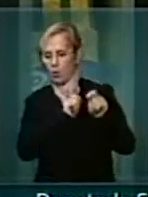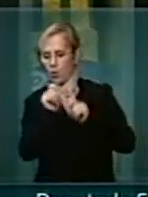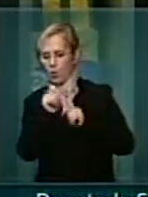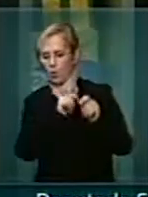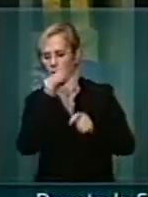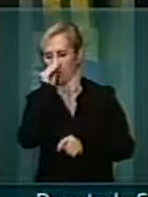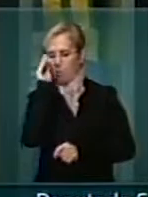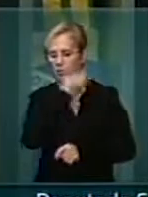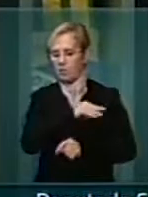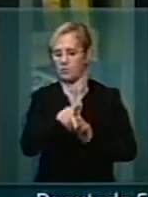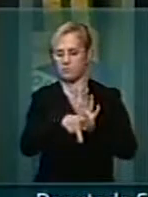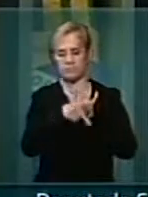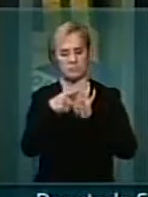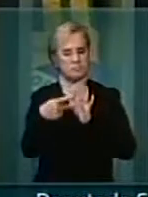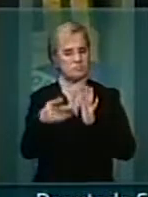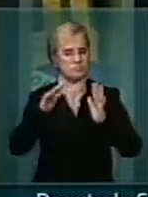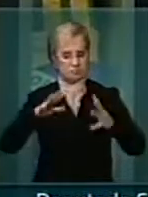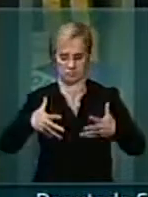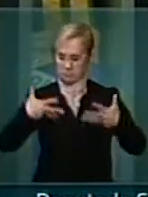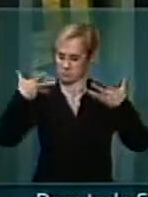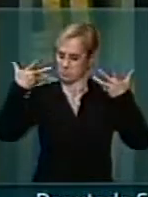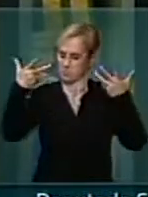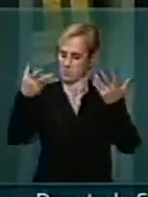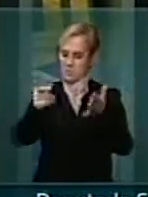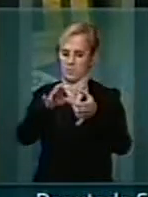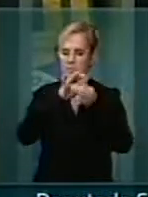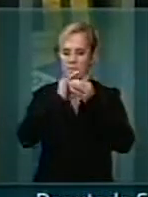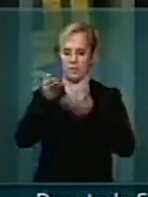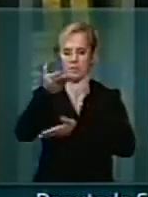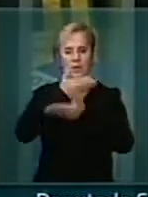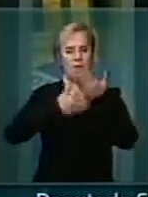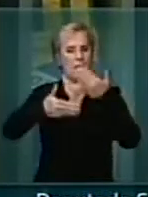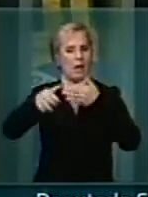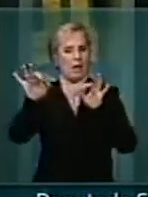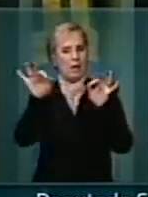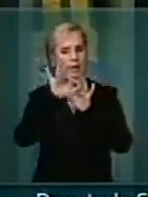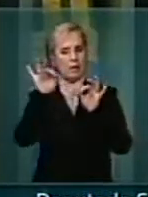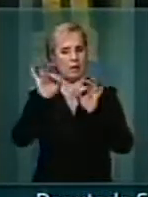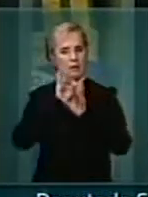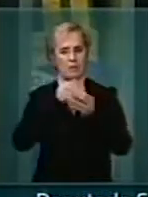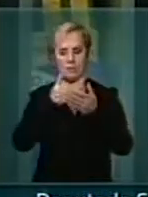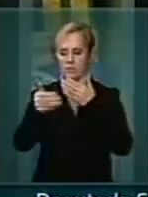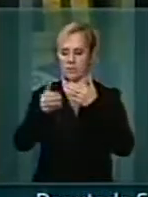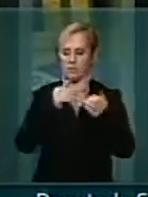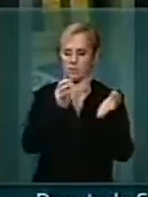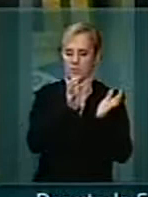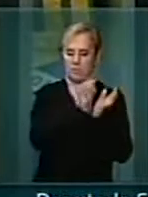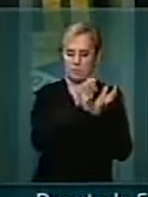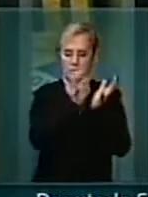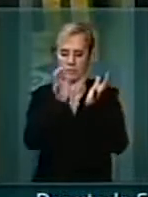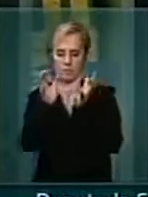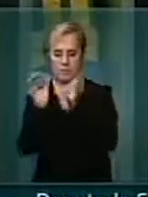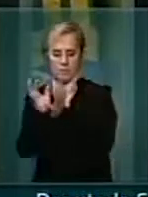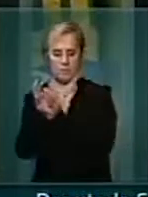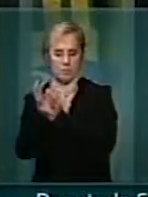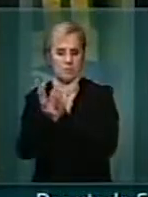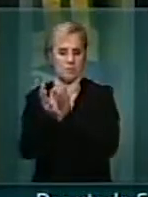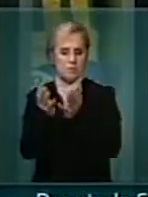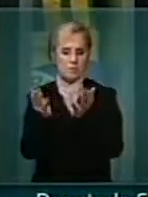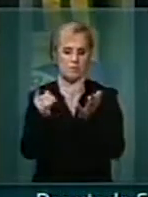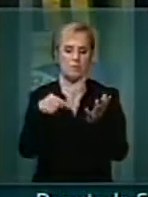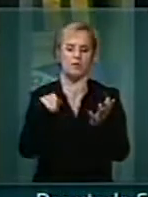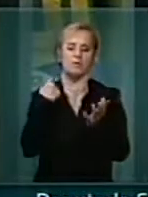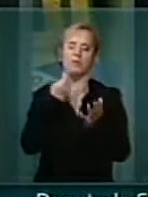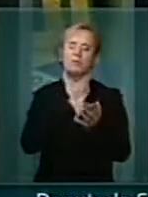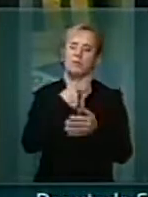essa postura que não enobrece a relação independente, mas harmoniosa entre o executivo e o legislativo, nós estaremos